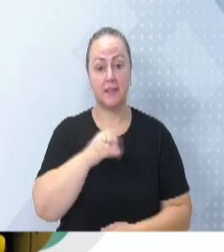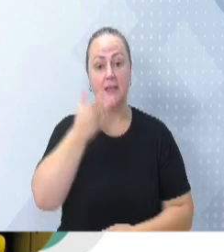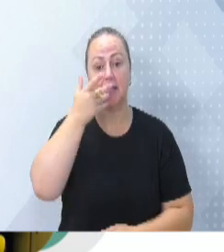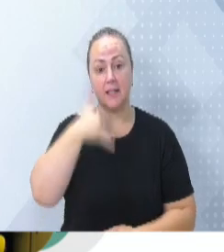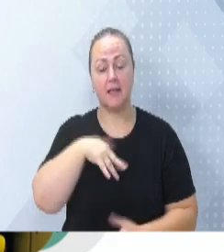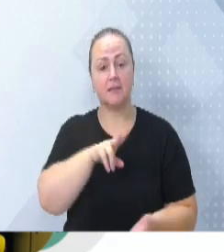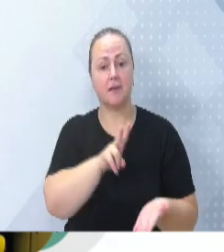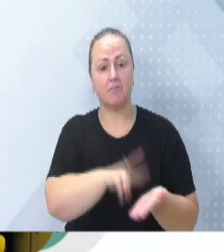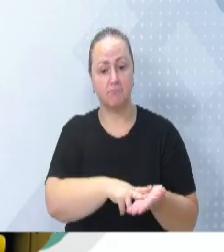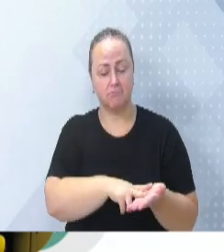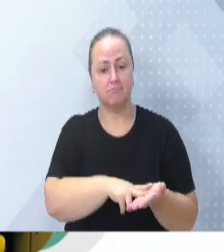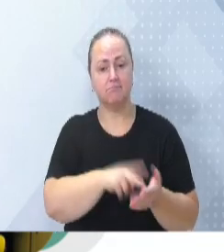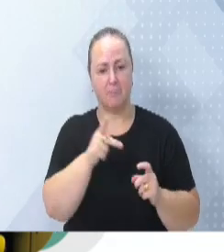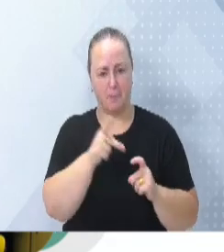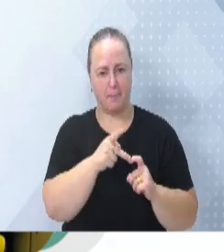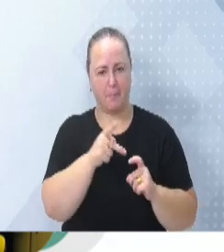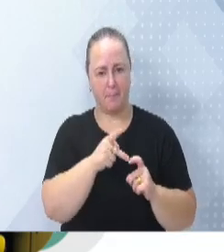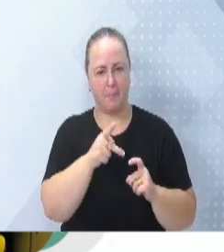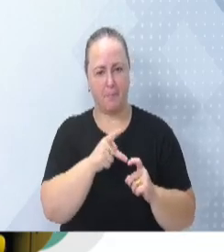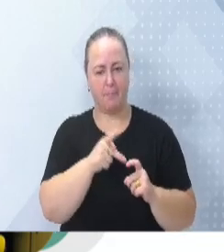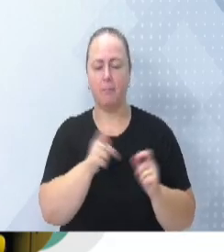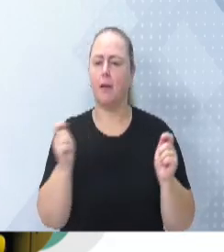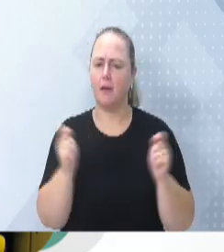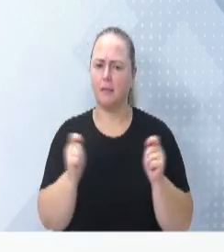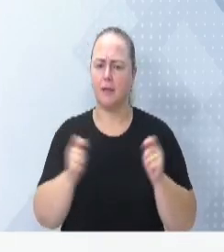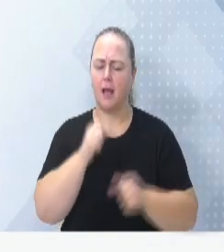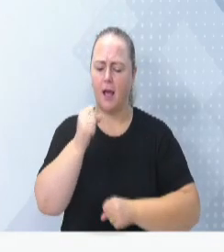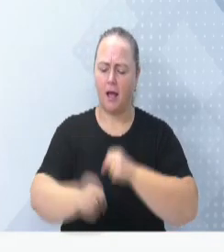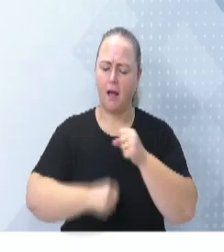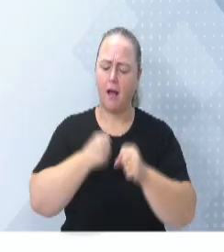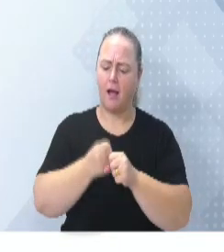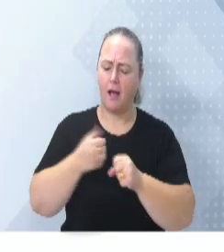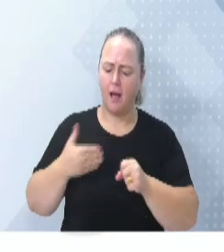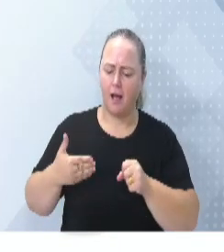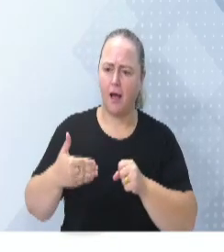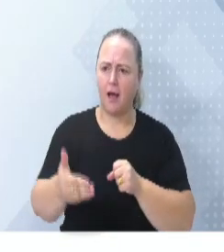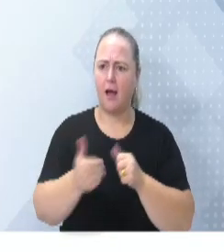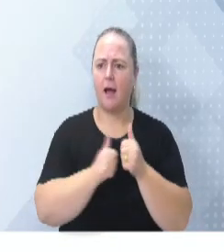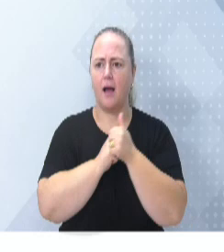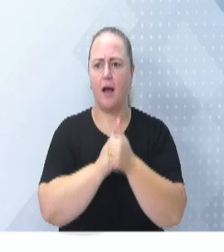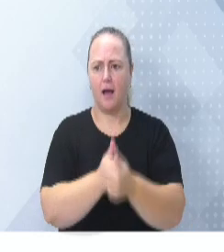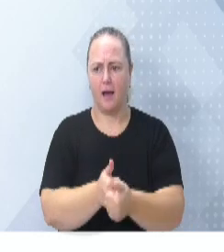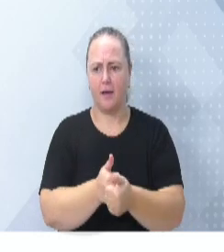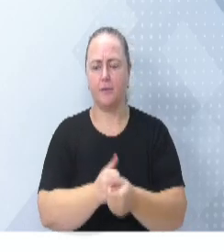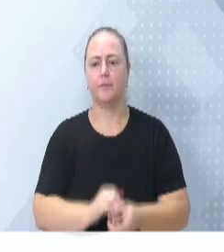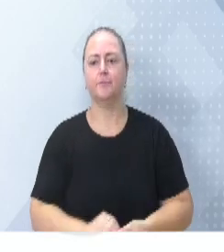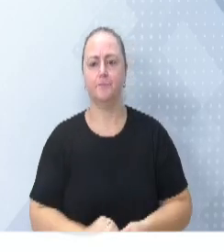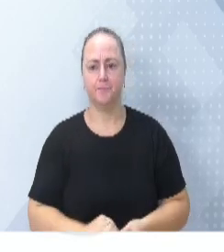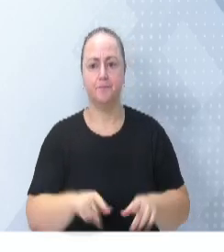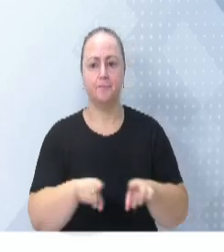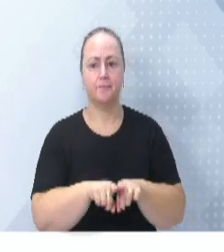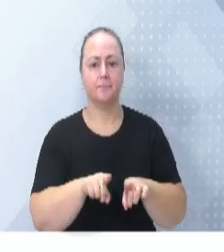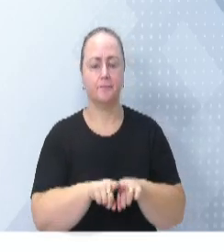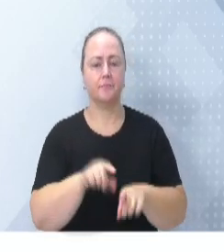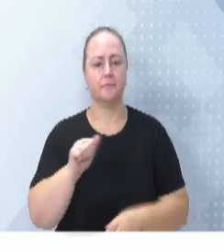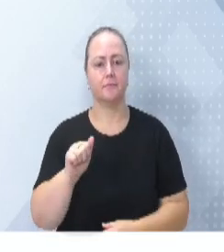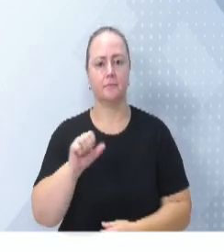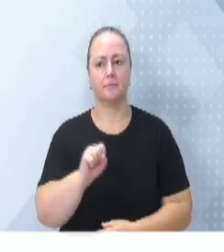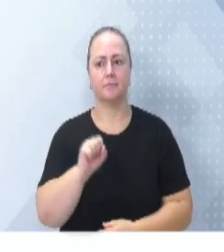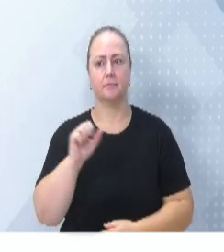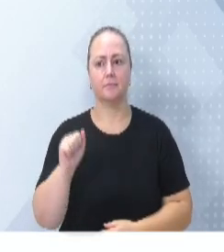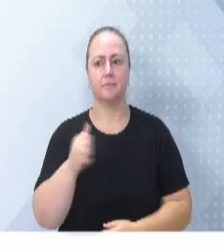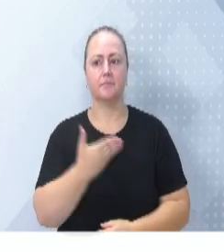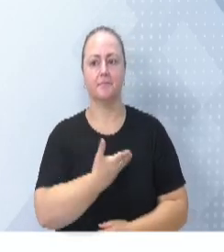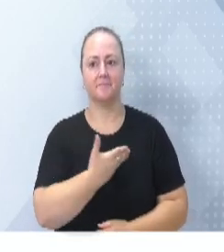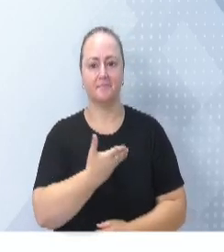nós fazemos o acompanhamento do ano letivo durante a sua internação. Temos também a casa de apoio, que é a ASA, que são os amigos do Santo Antônio,